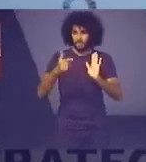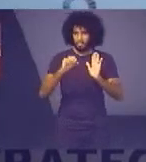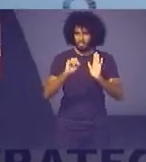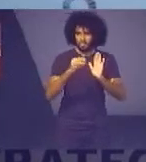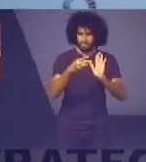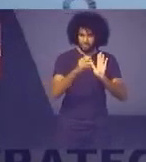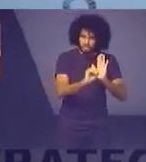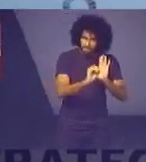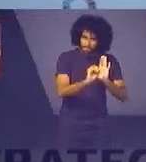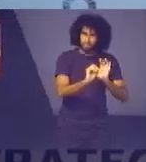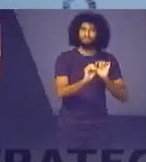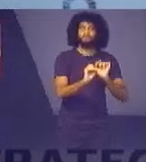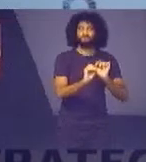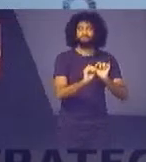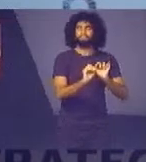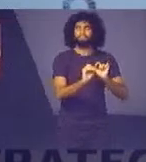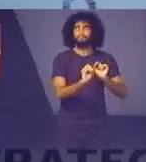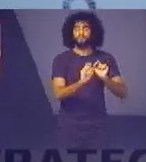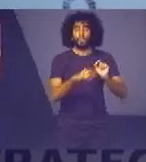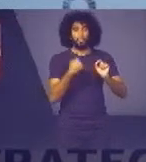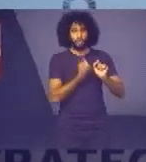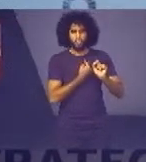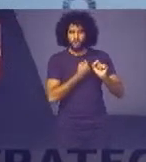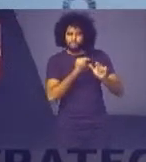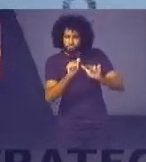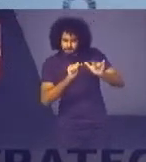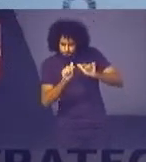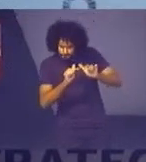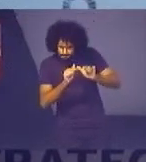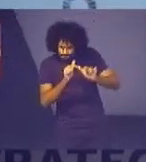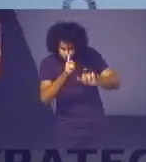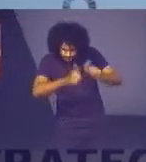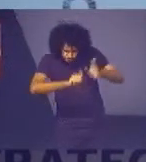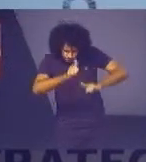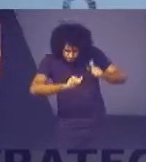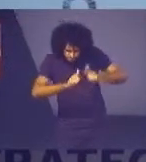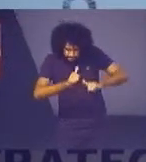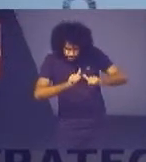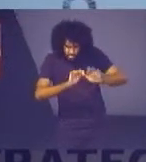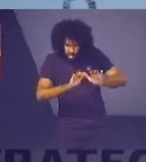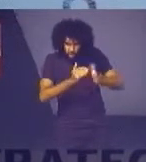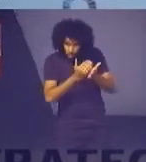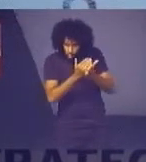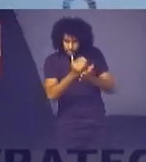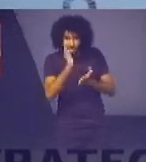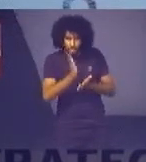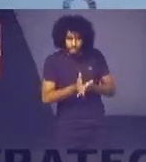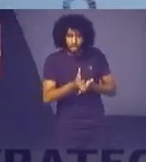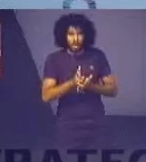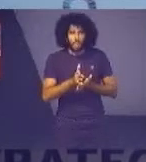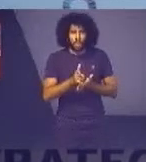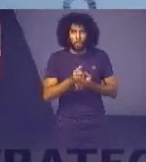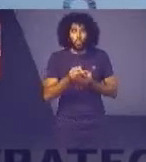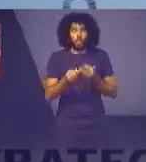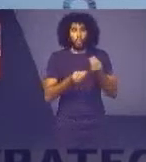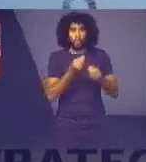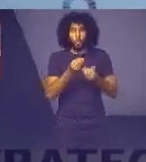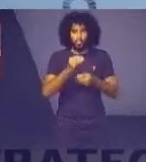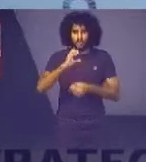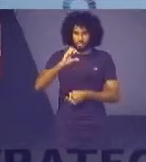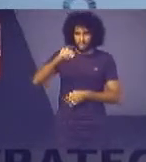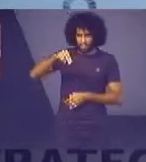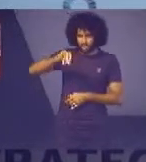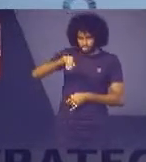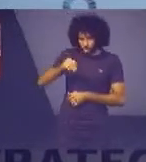Nós começamos a trabalhar a questão da Agenda 2030 no Poder Judiciário Pelo Conselho Nacional de Justiça no ano